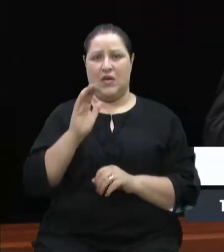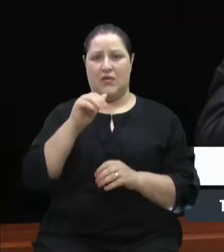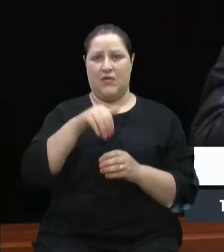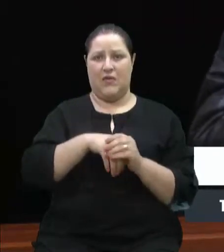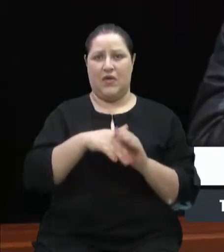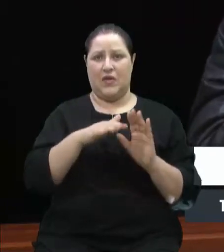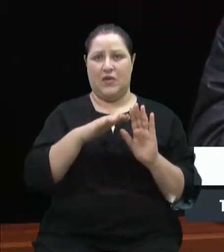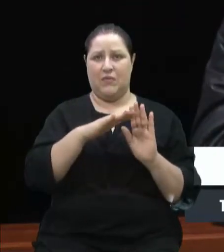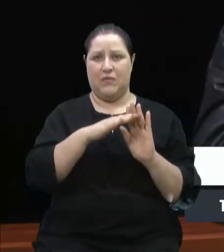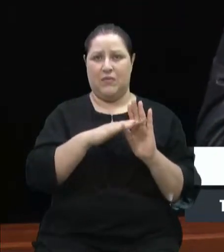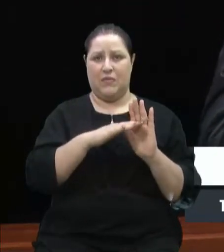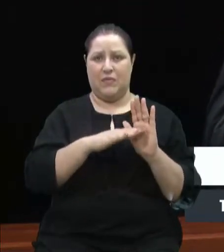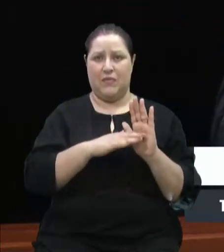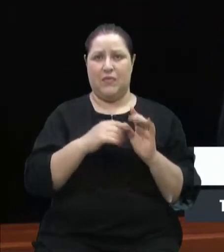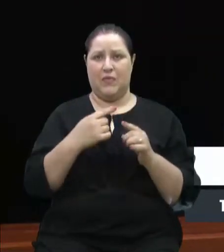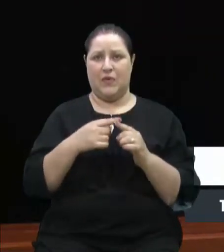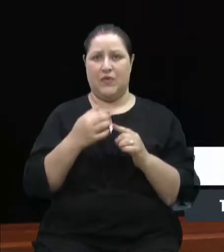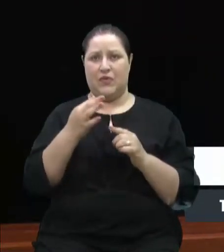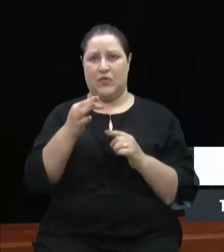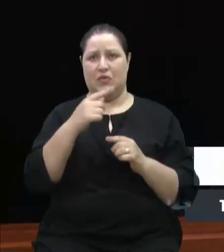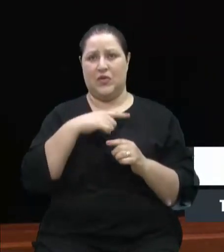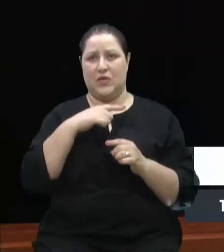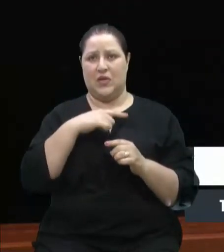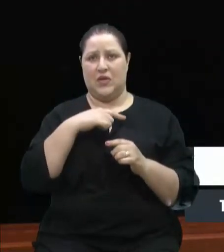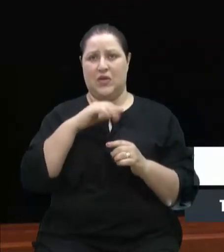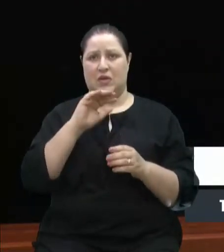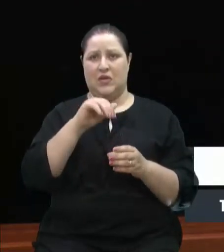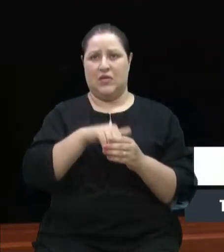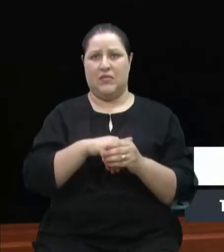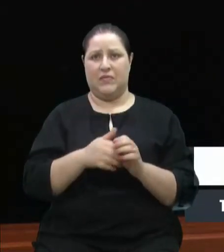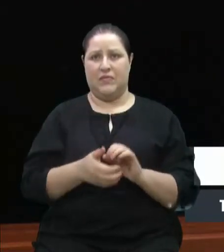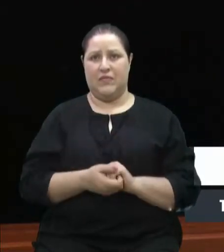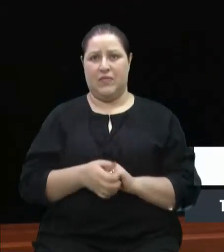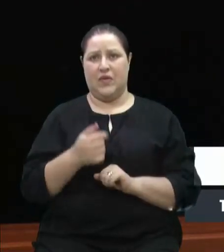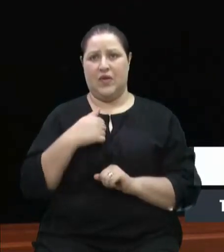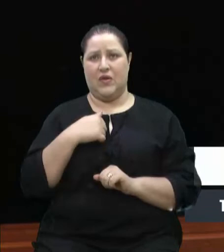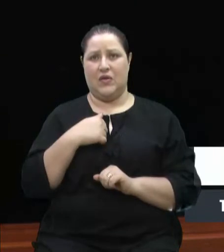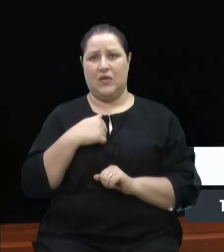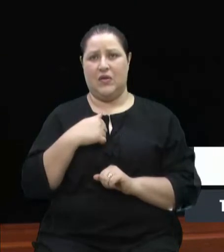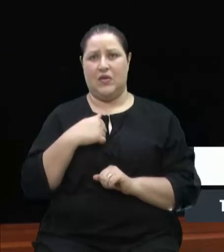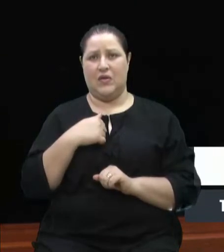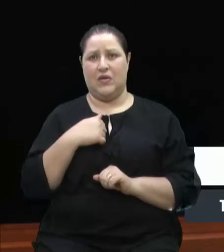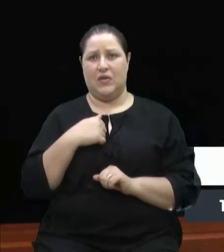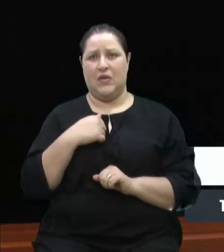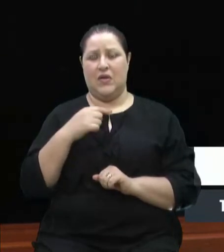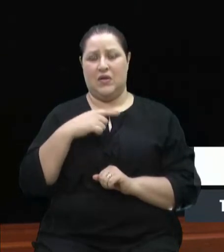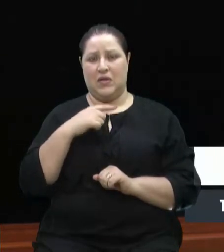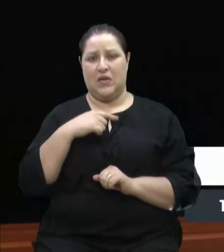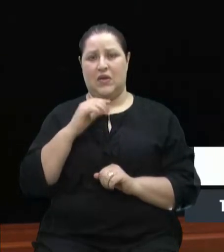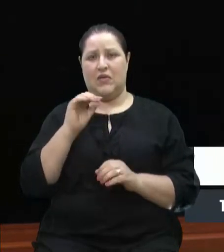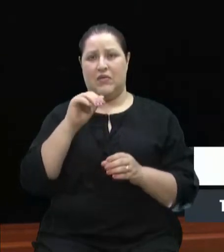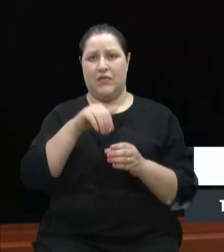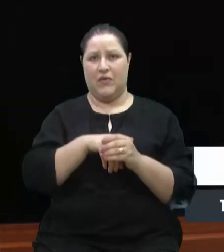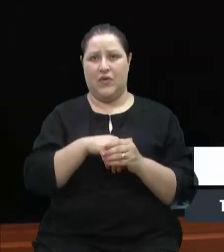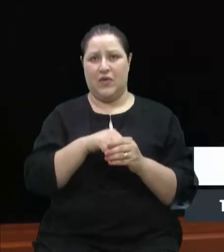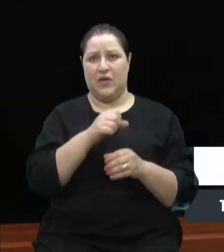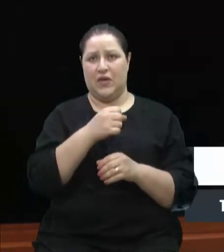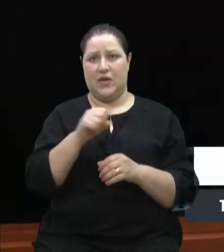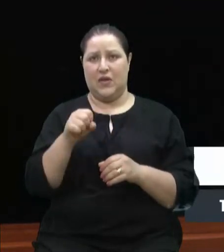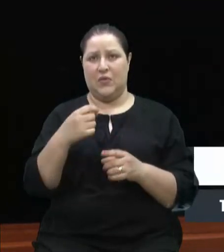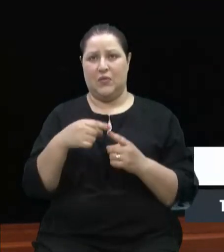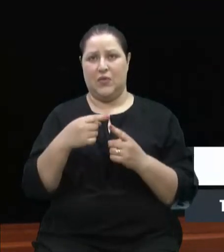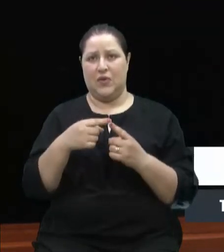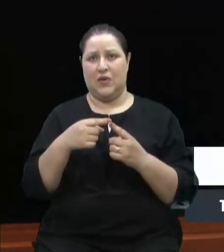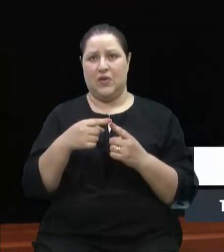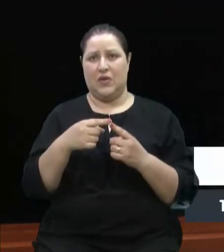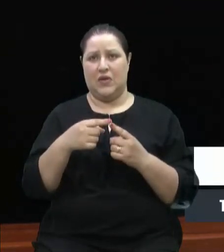que estou votando, hora oportuna, contrário, porque não vamos querer que a penalidade venha diferente do que